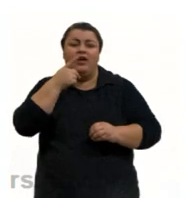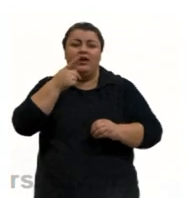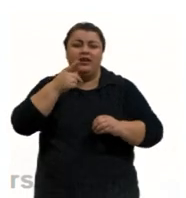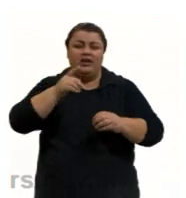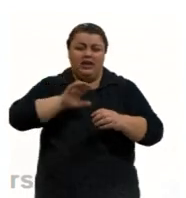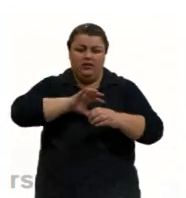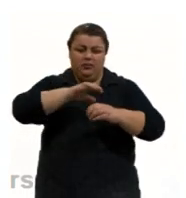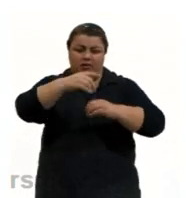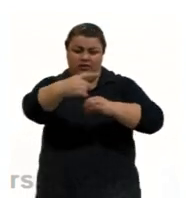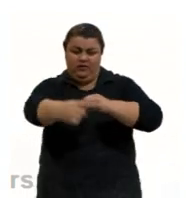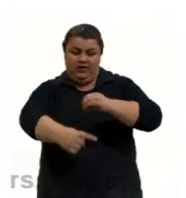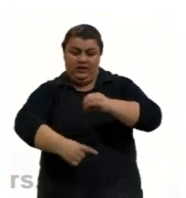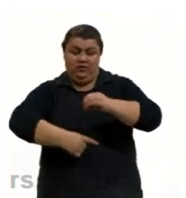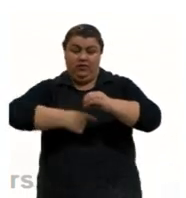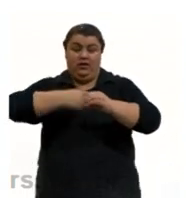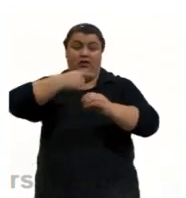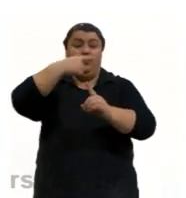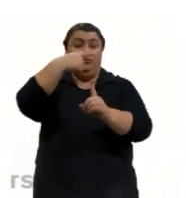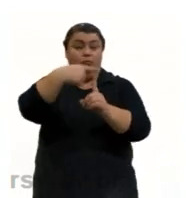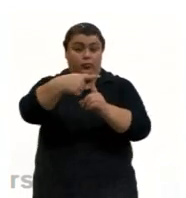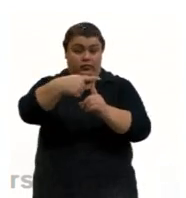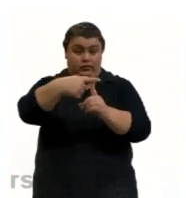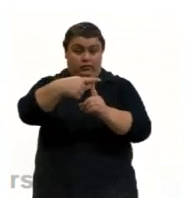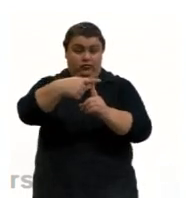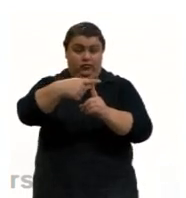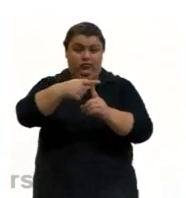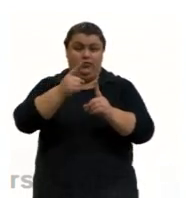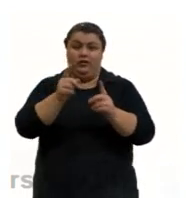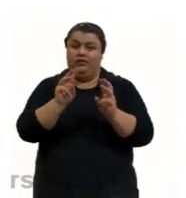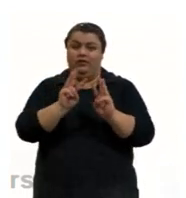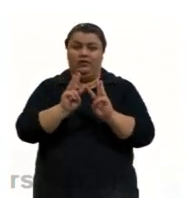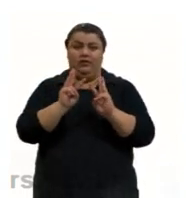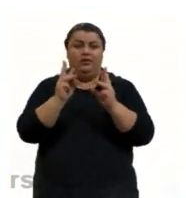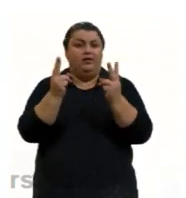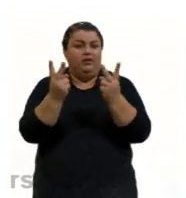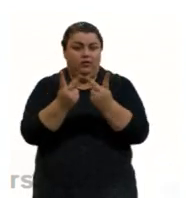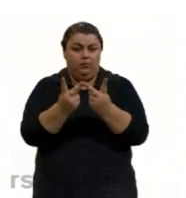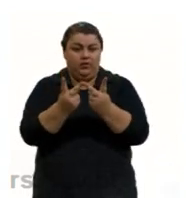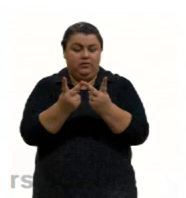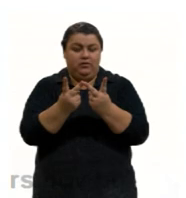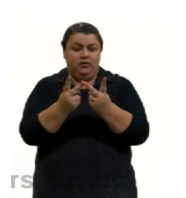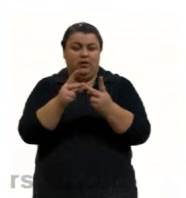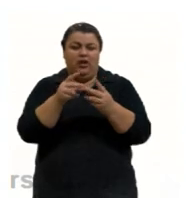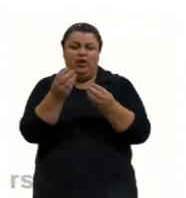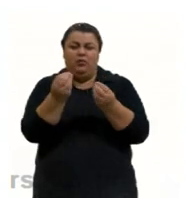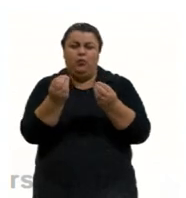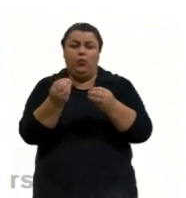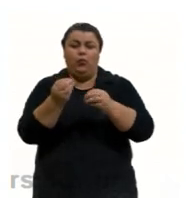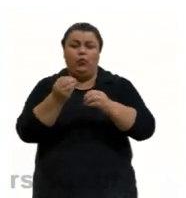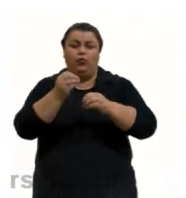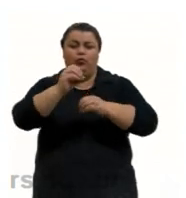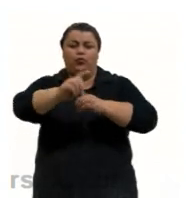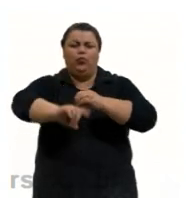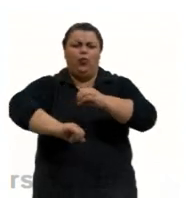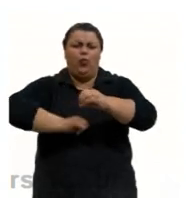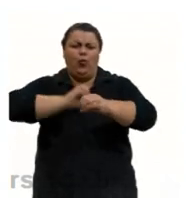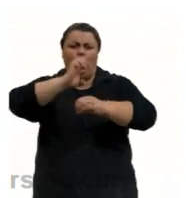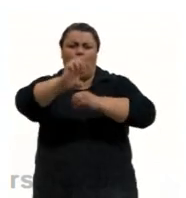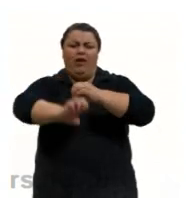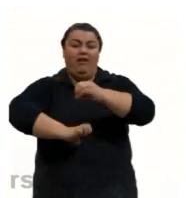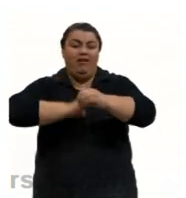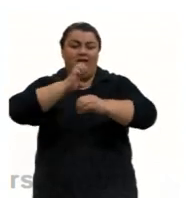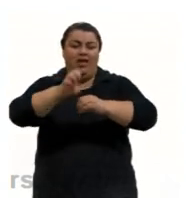carga positiva, tá, não maciça, incrustada de elétrons, ou seja, de partículas